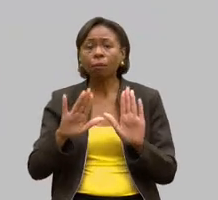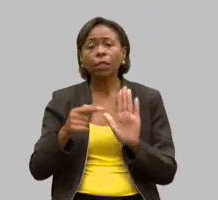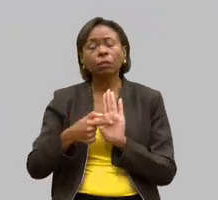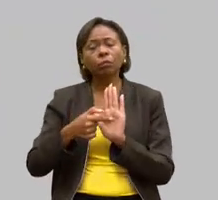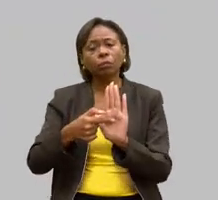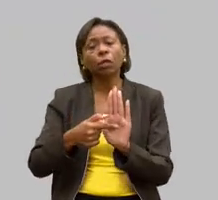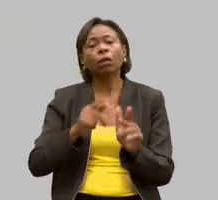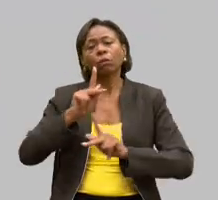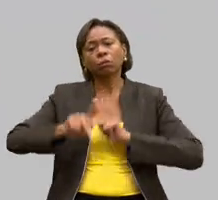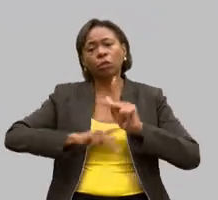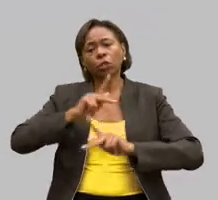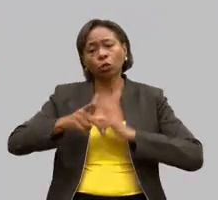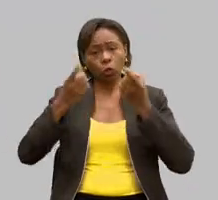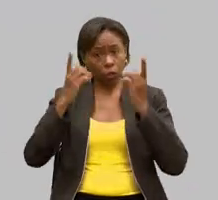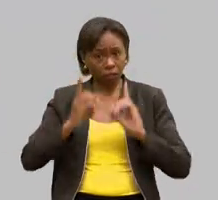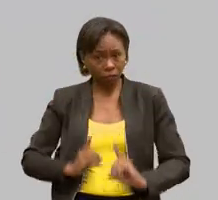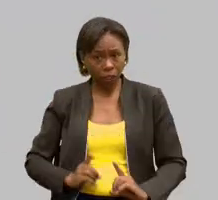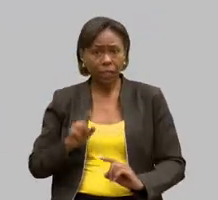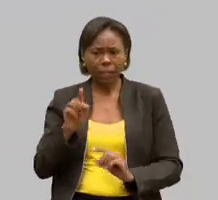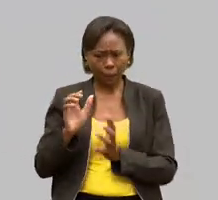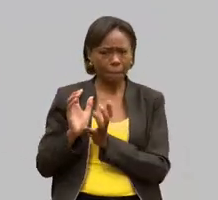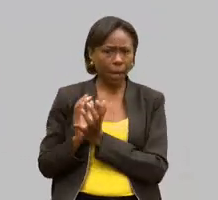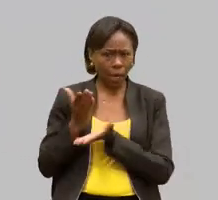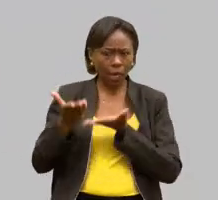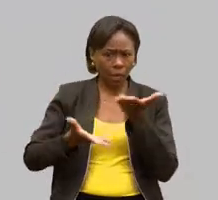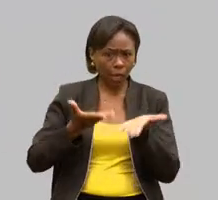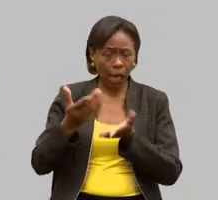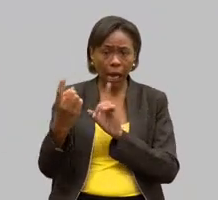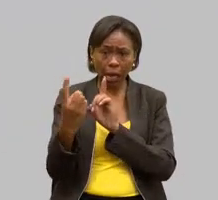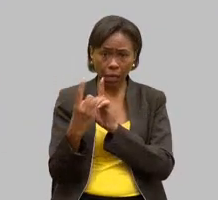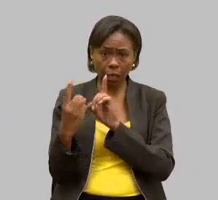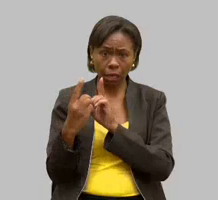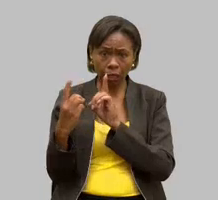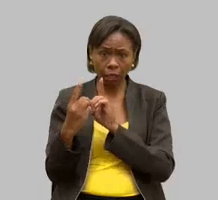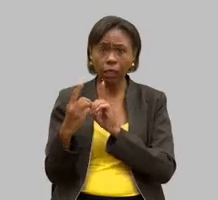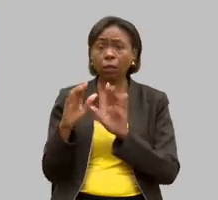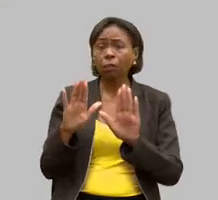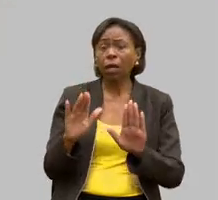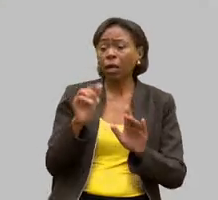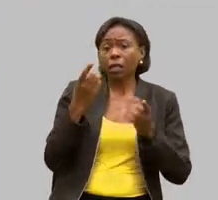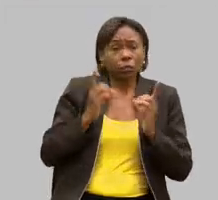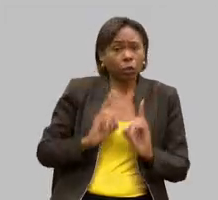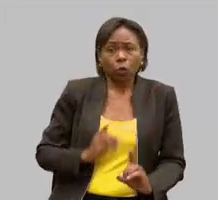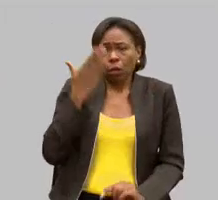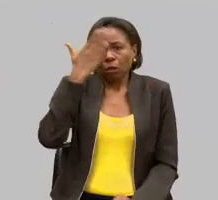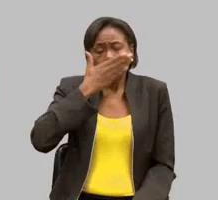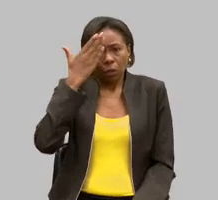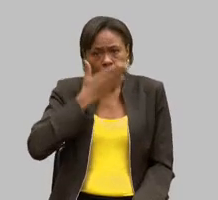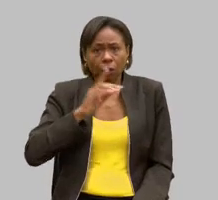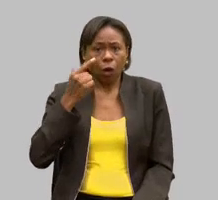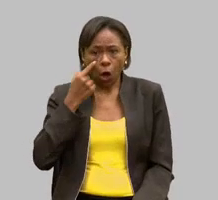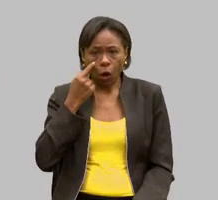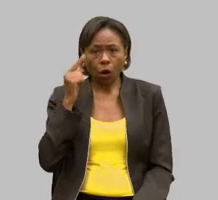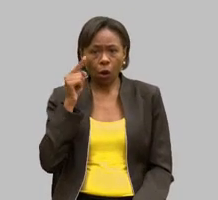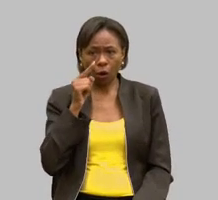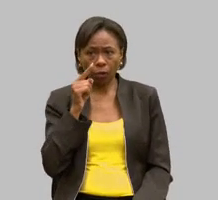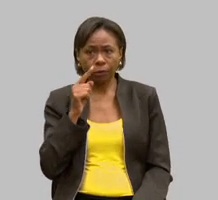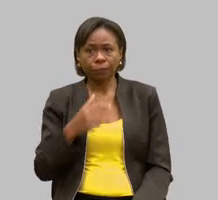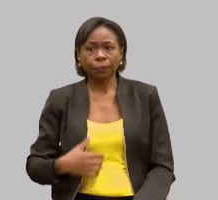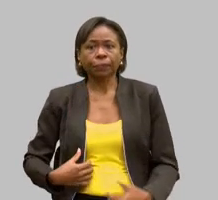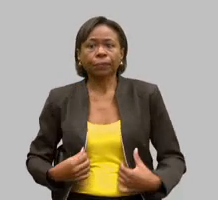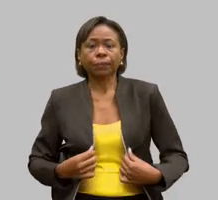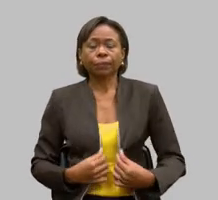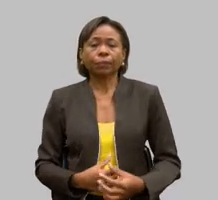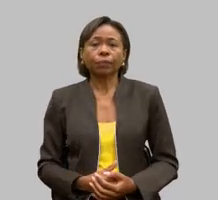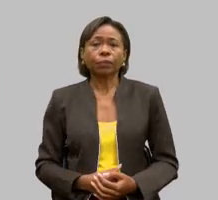com deficiência que a APAES também atende e que elas são praticamente invisíveis gente além disso o voluntariado